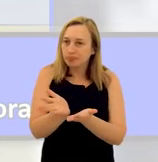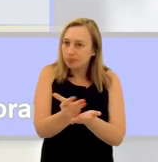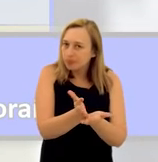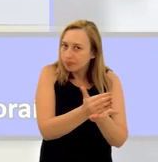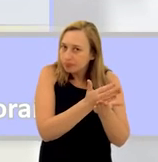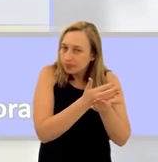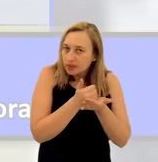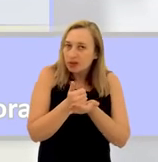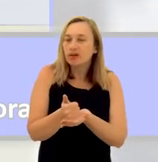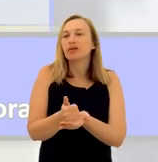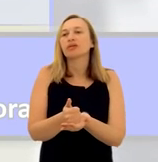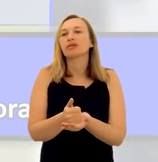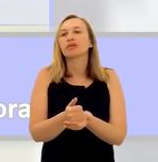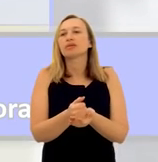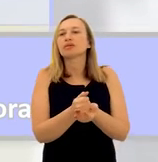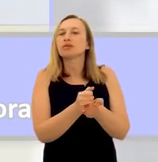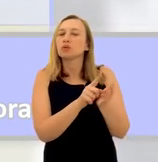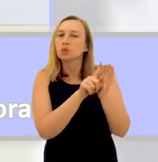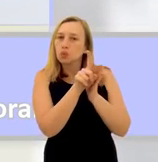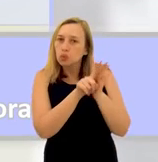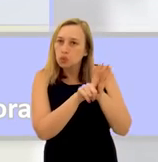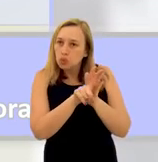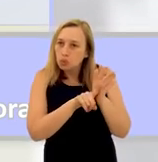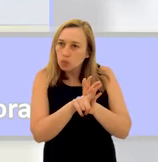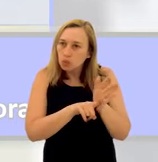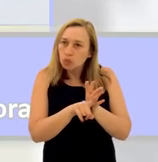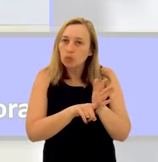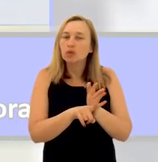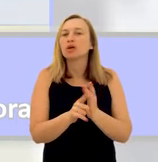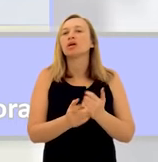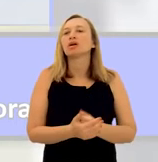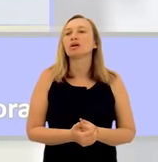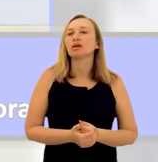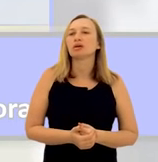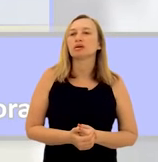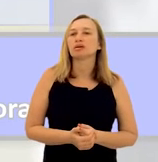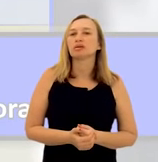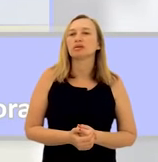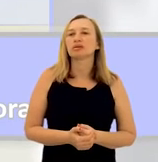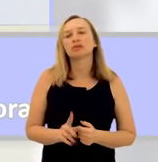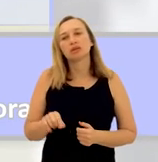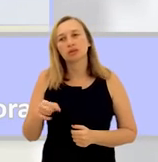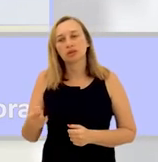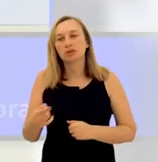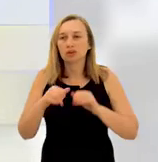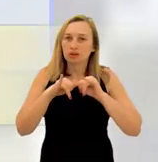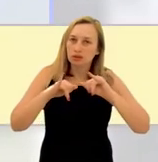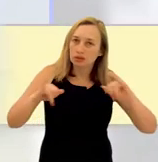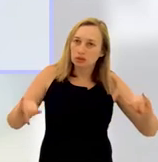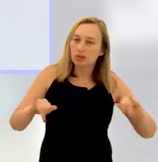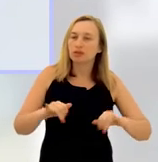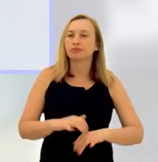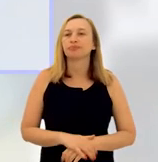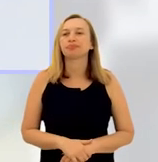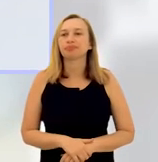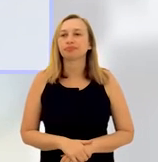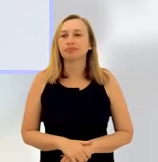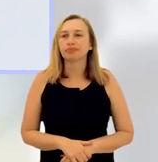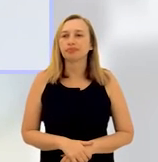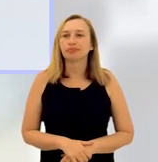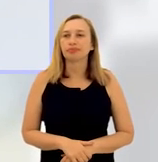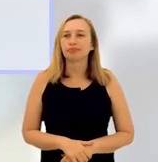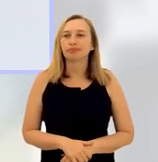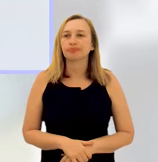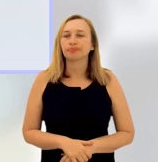ainda estão sendo coletados, eles estão ainda sendo fruto de análise, e posteriormente serão divulgados.